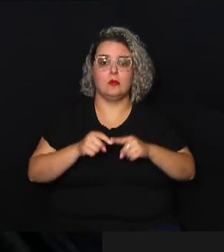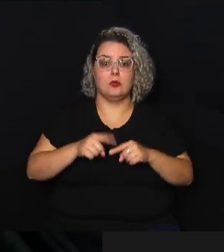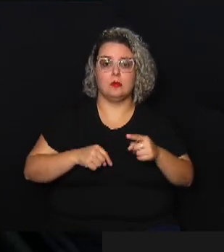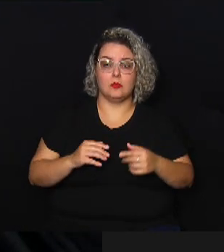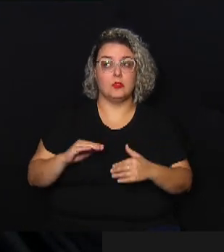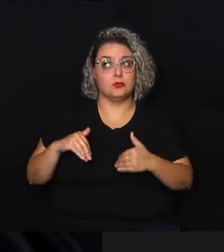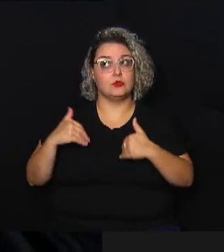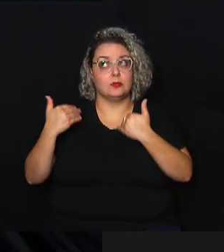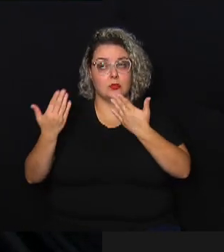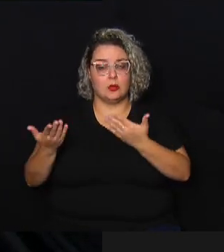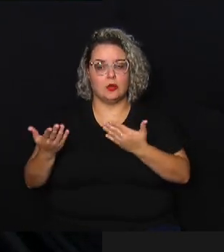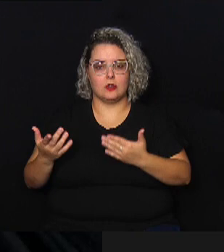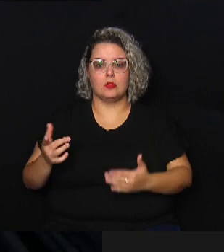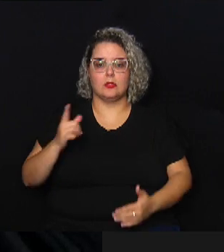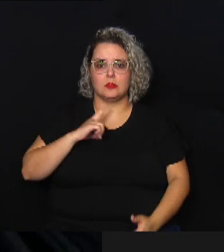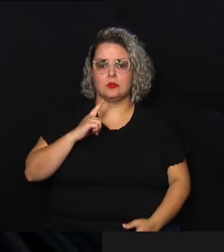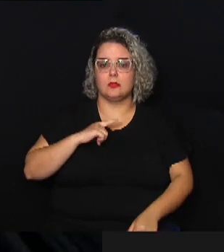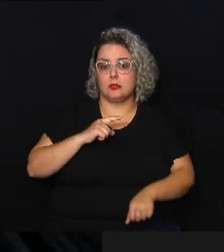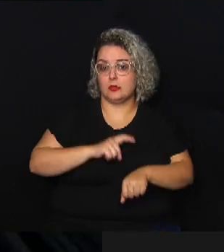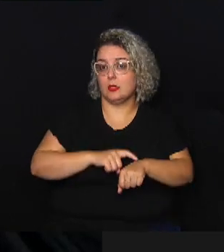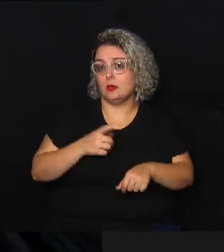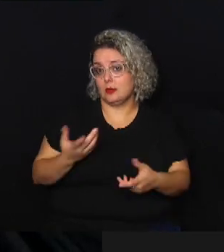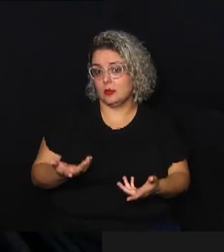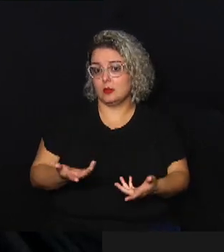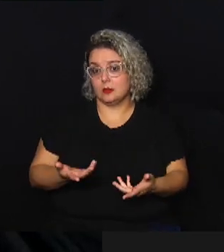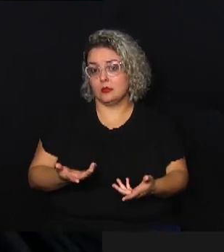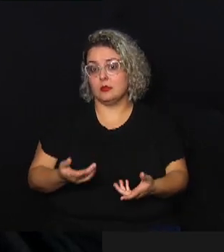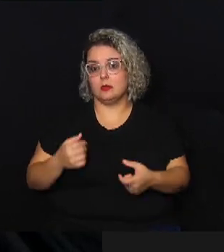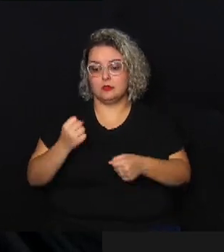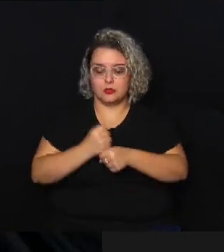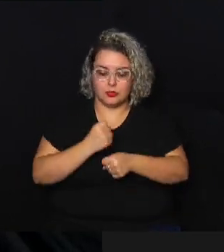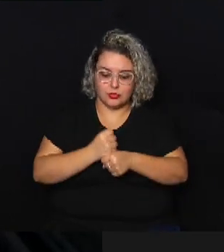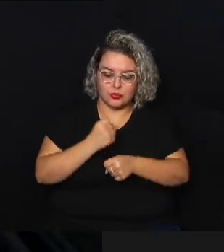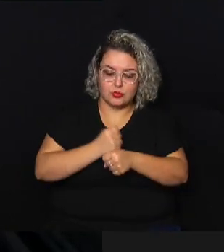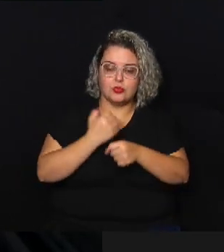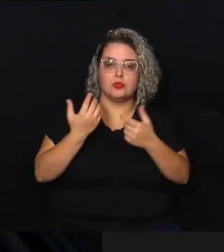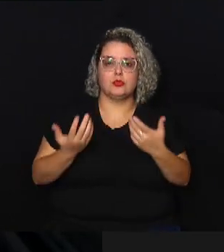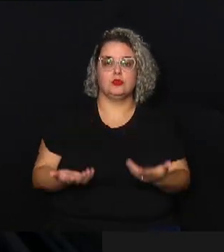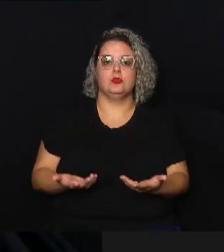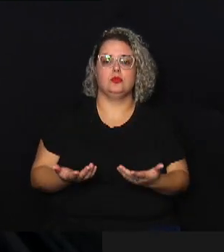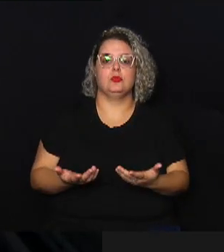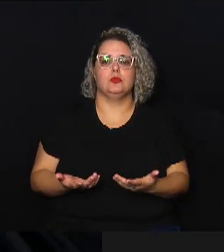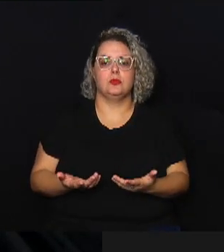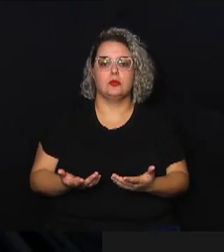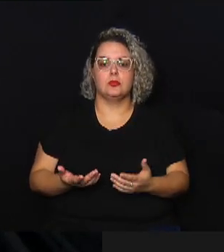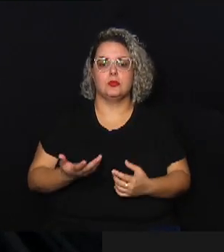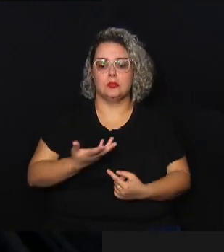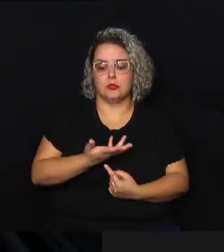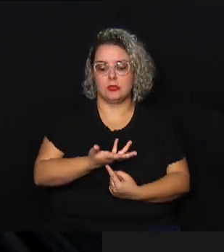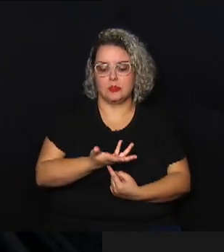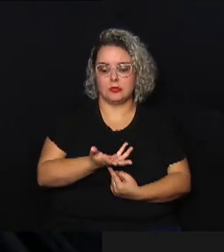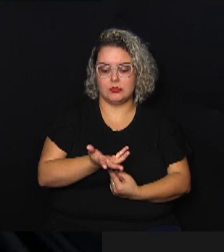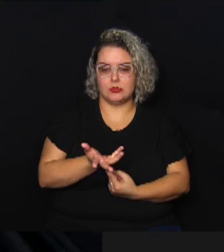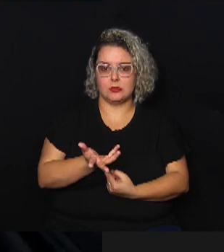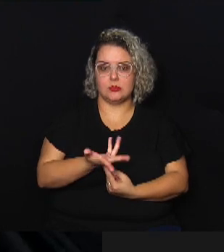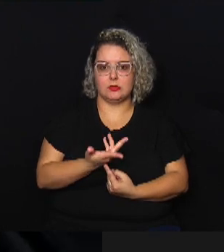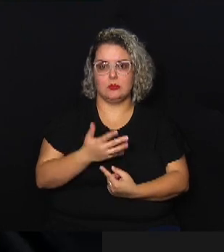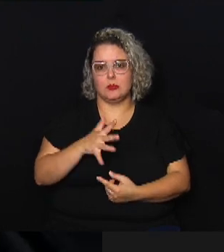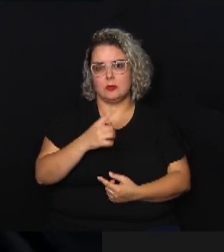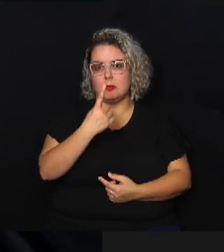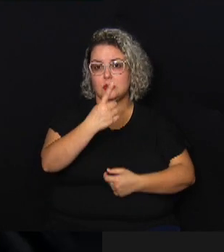portanto ele tem um tempo de construção desse radar ele leva em torno de um ano